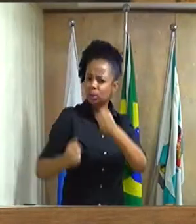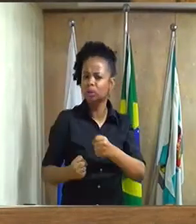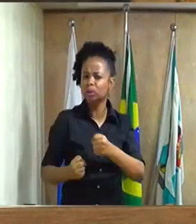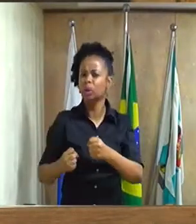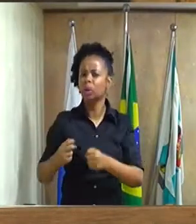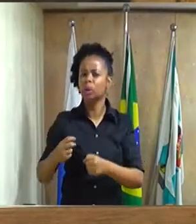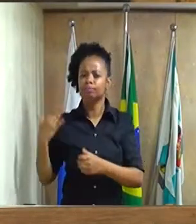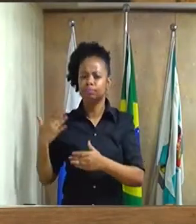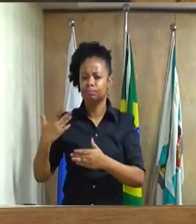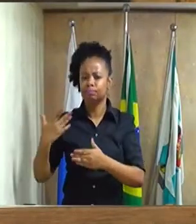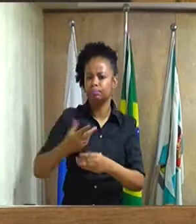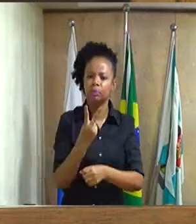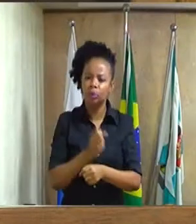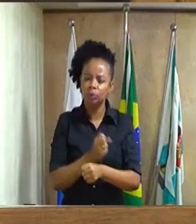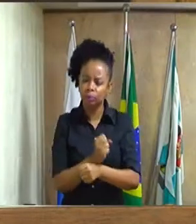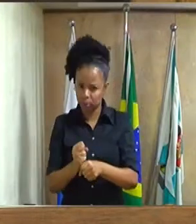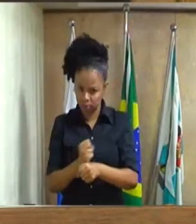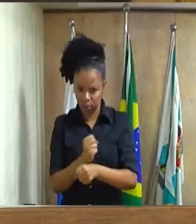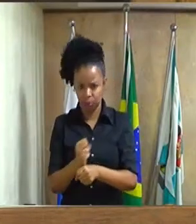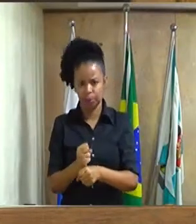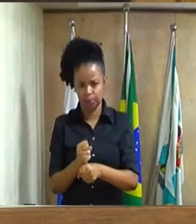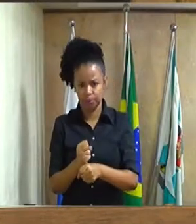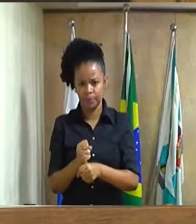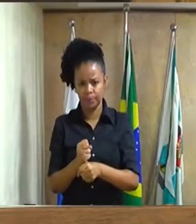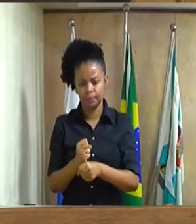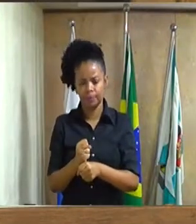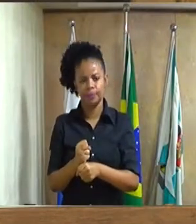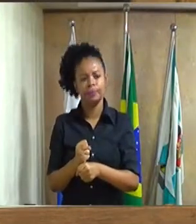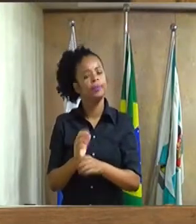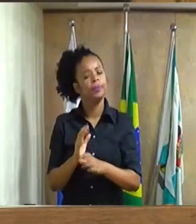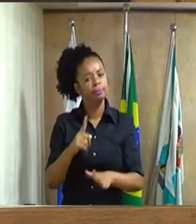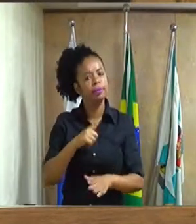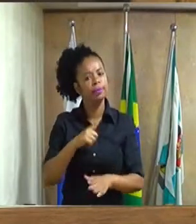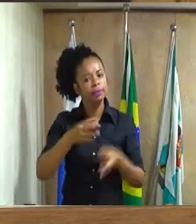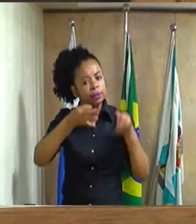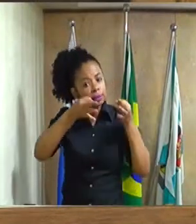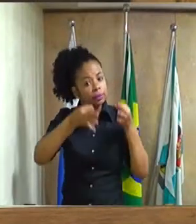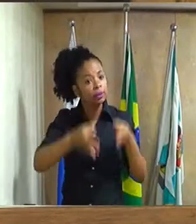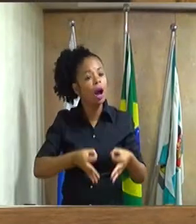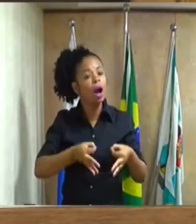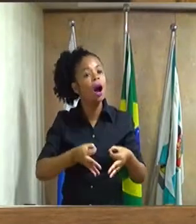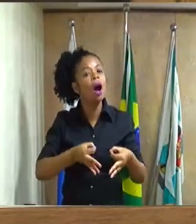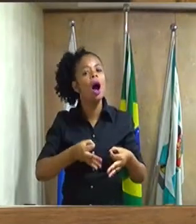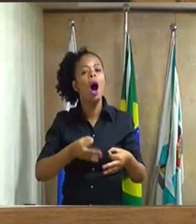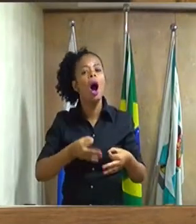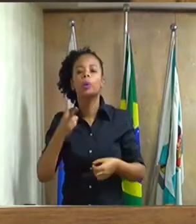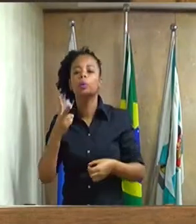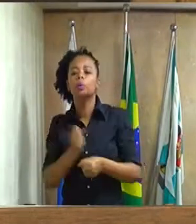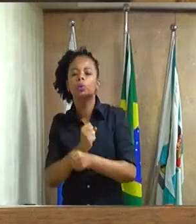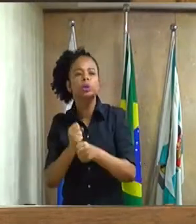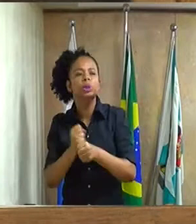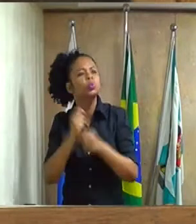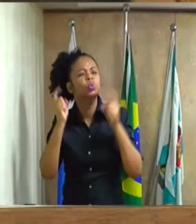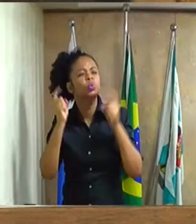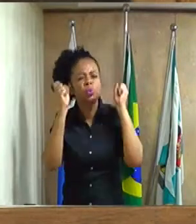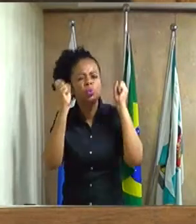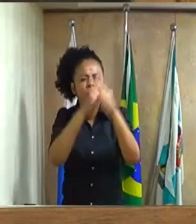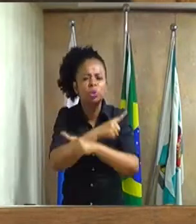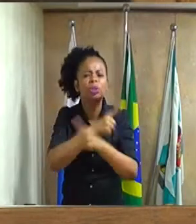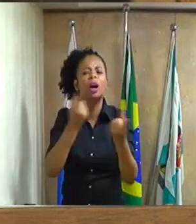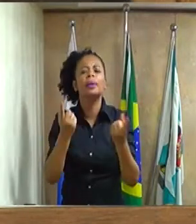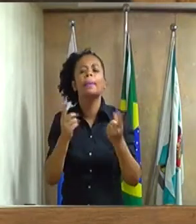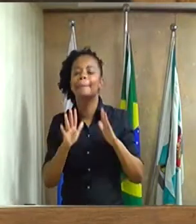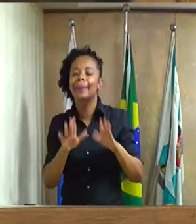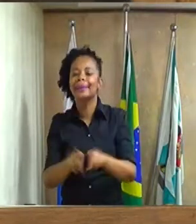mas eu tenho certeza que foram dois anos com muita dificuldade, mas também dois